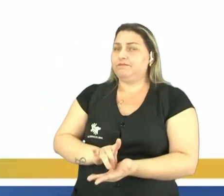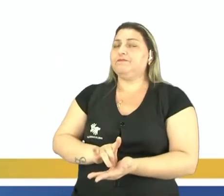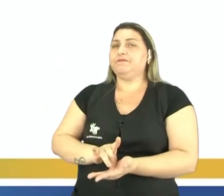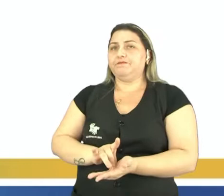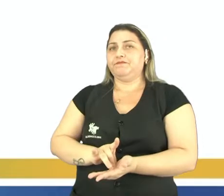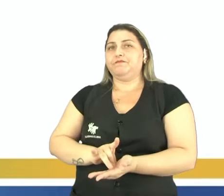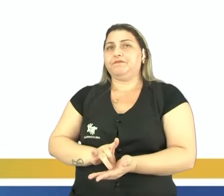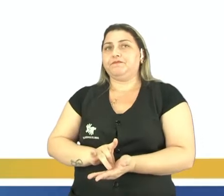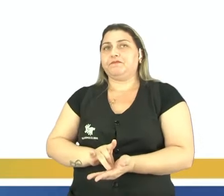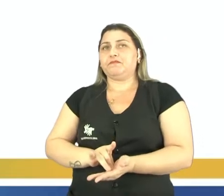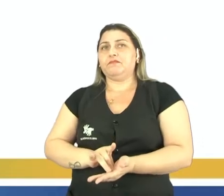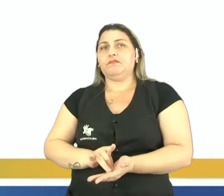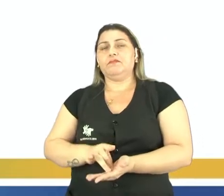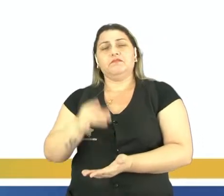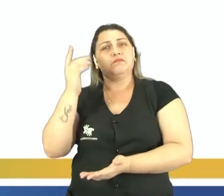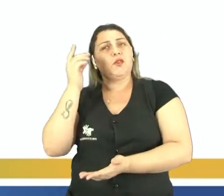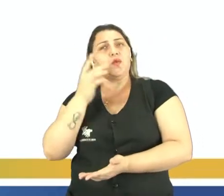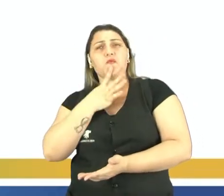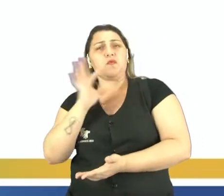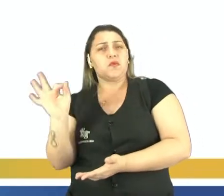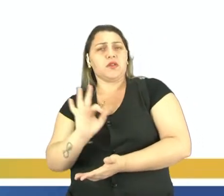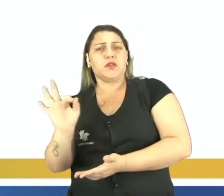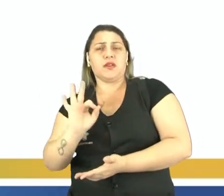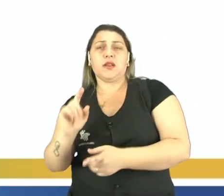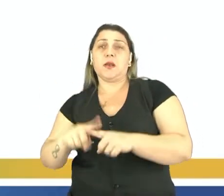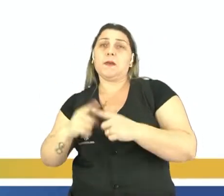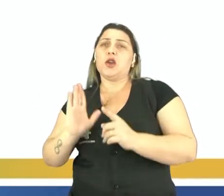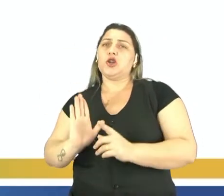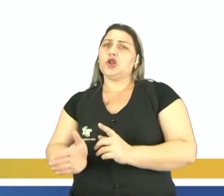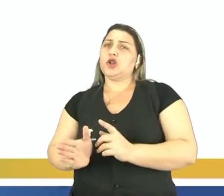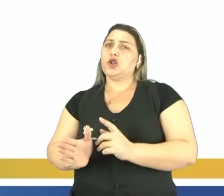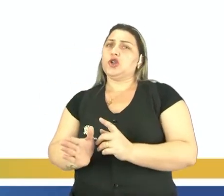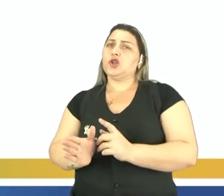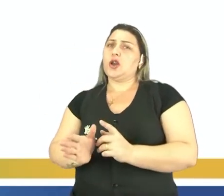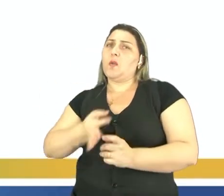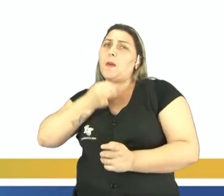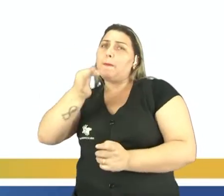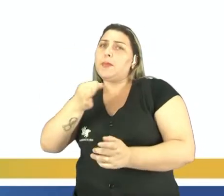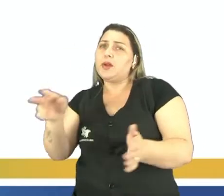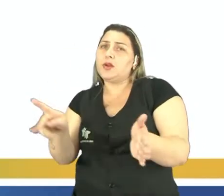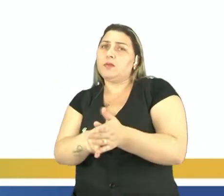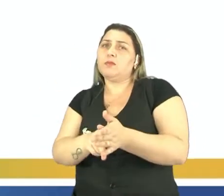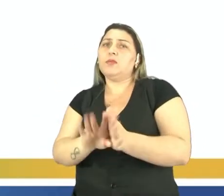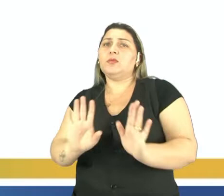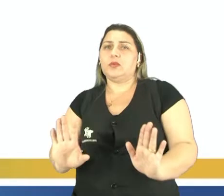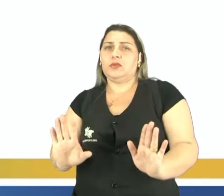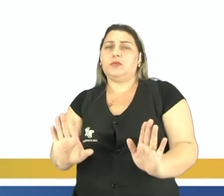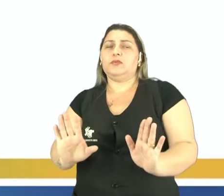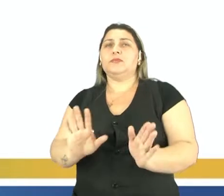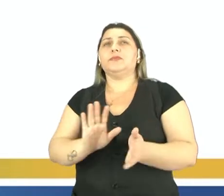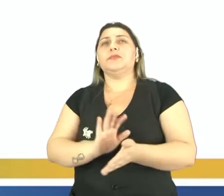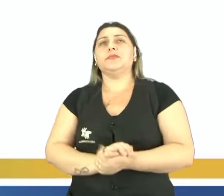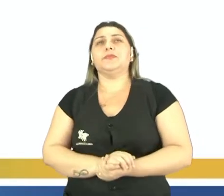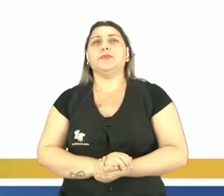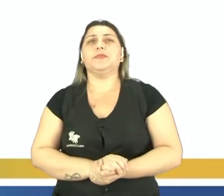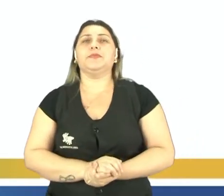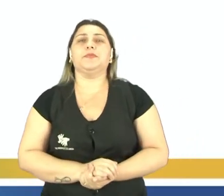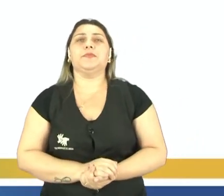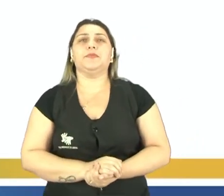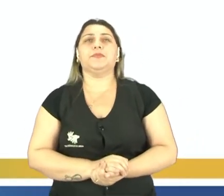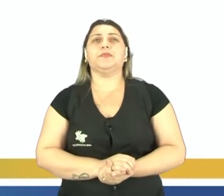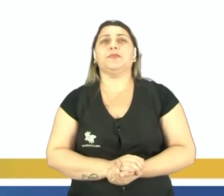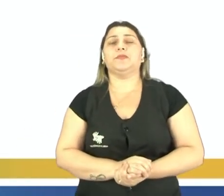a pessoa como sendo alguém que você nem chegou a conhecer aquela pessoa, né? Então, essa seria uma ideia do que é que o preconceito.